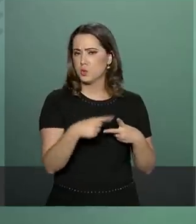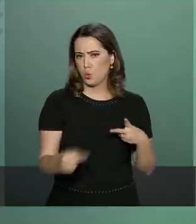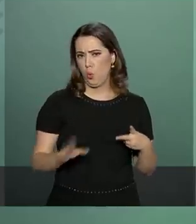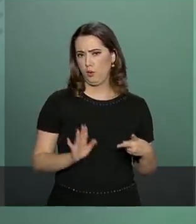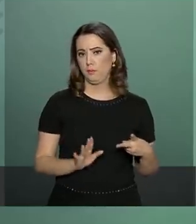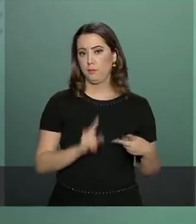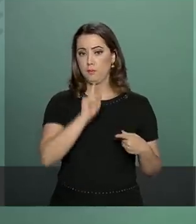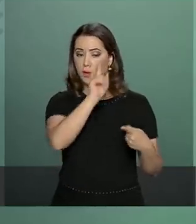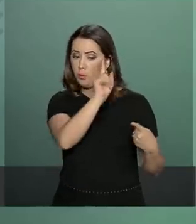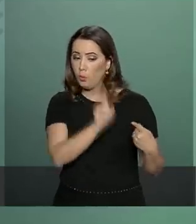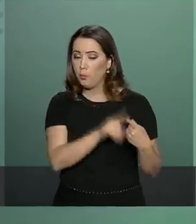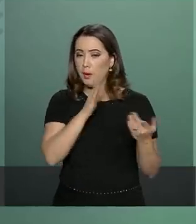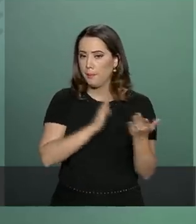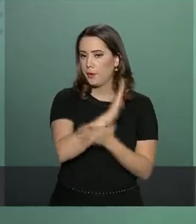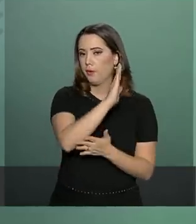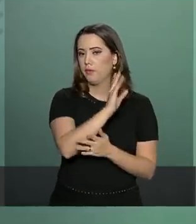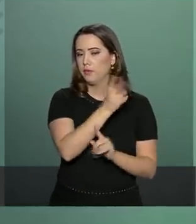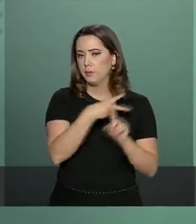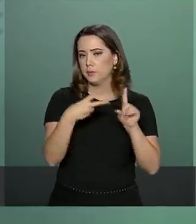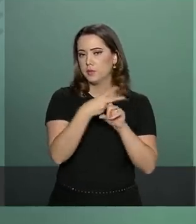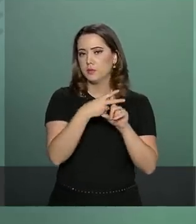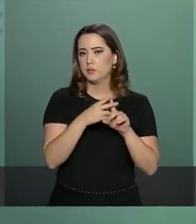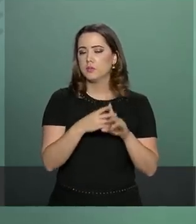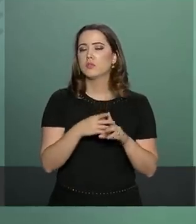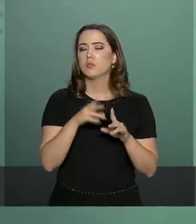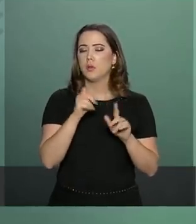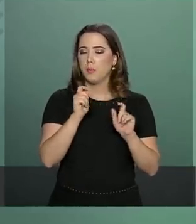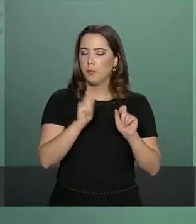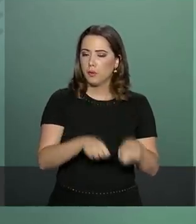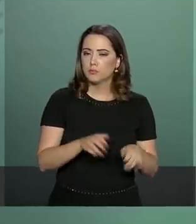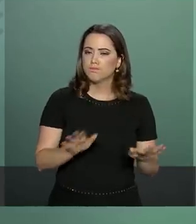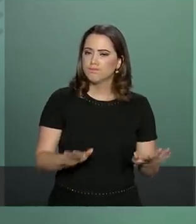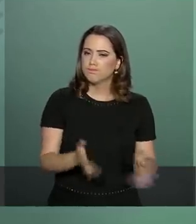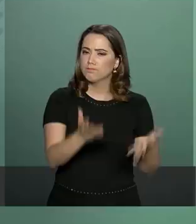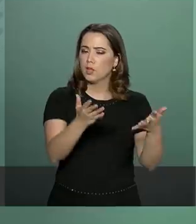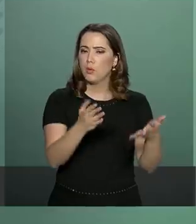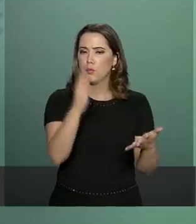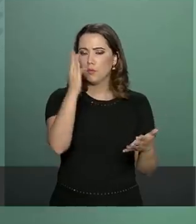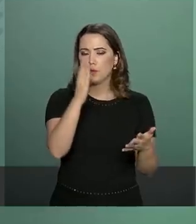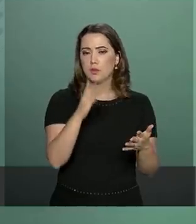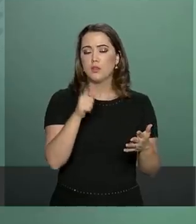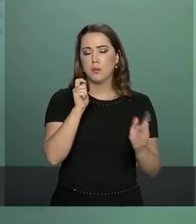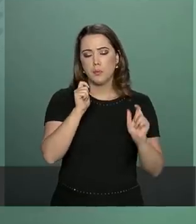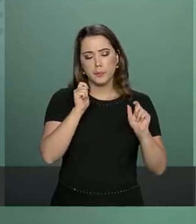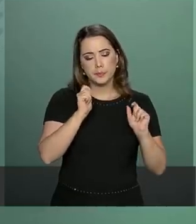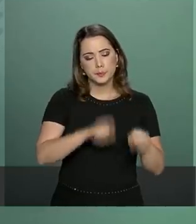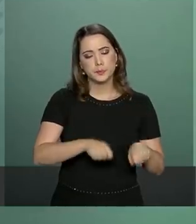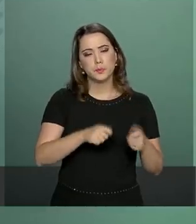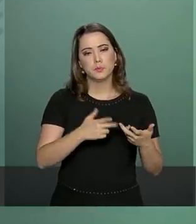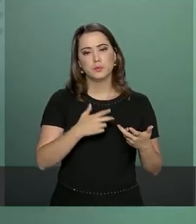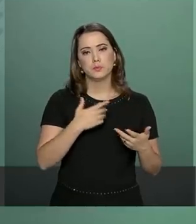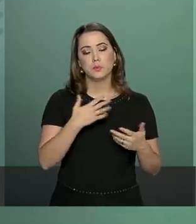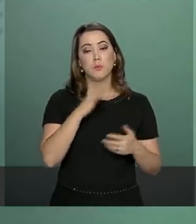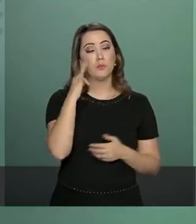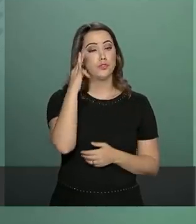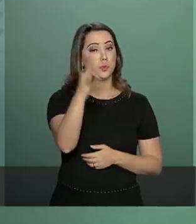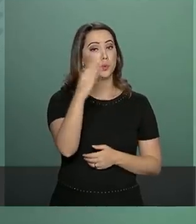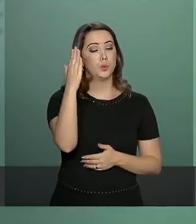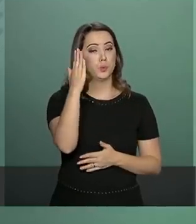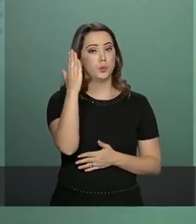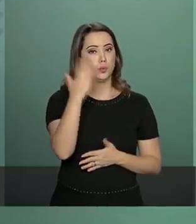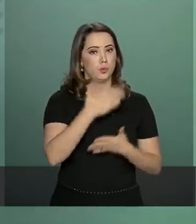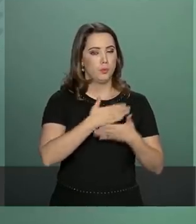a nova Previdência, e darmos fôlego, combustível e capacidade para um futuro,